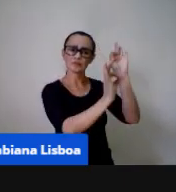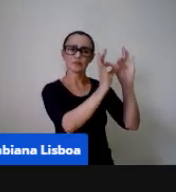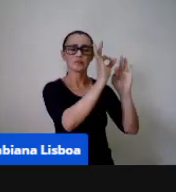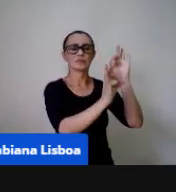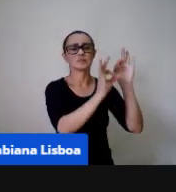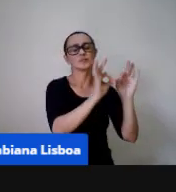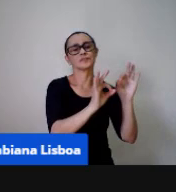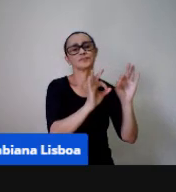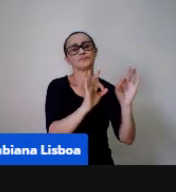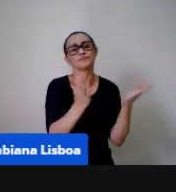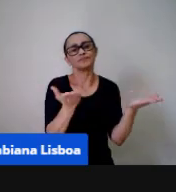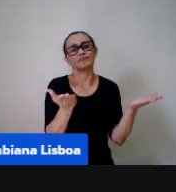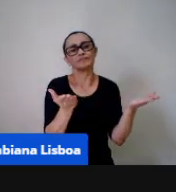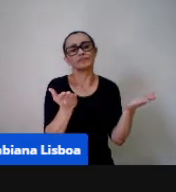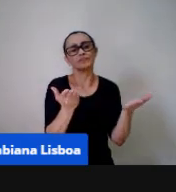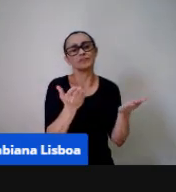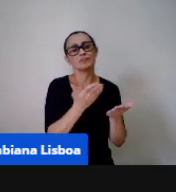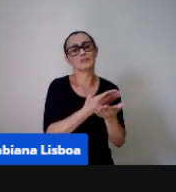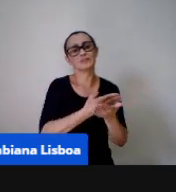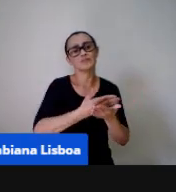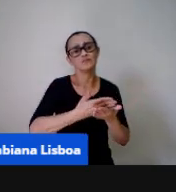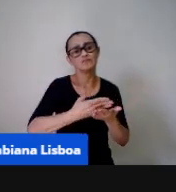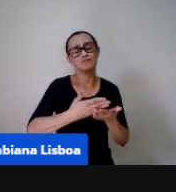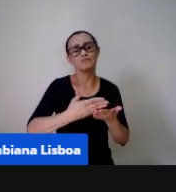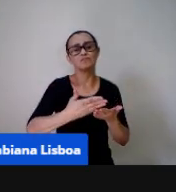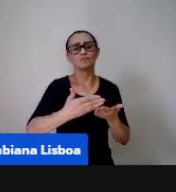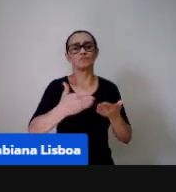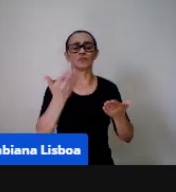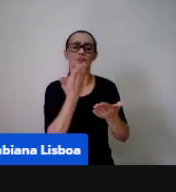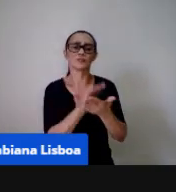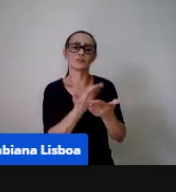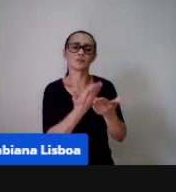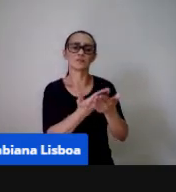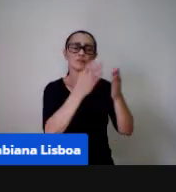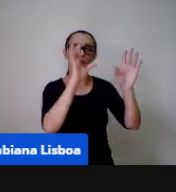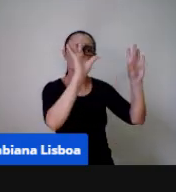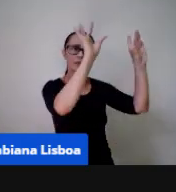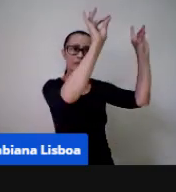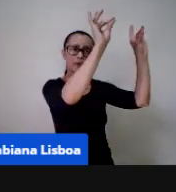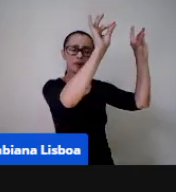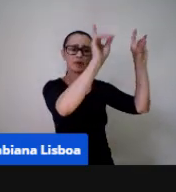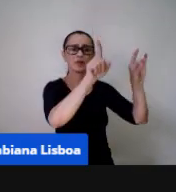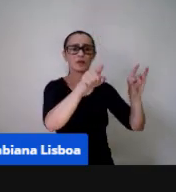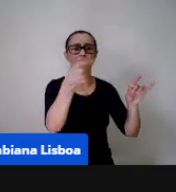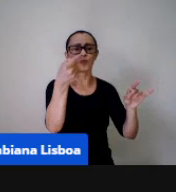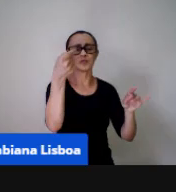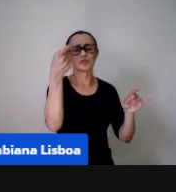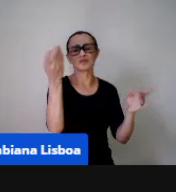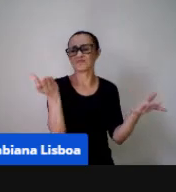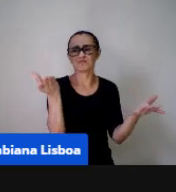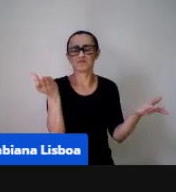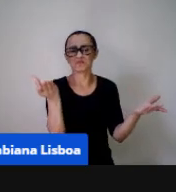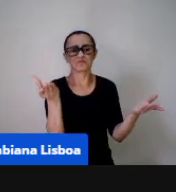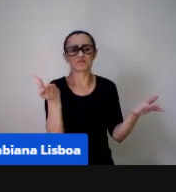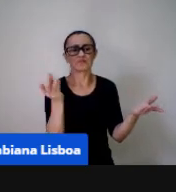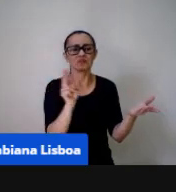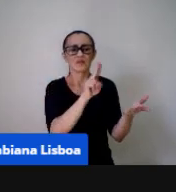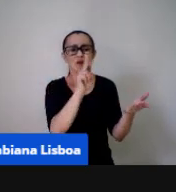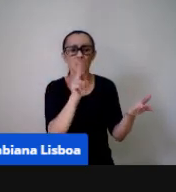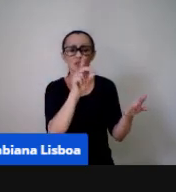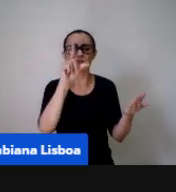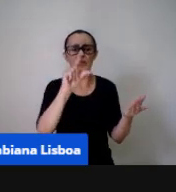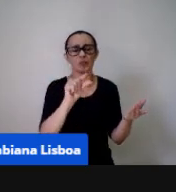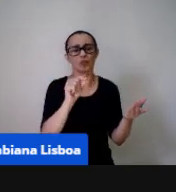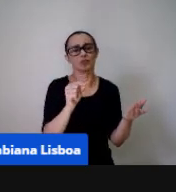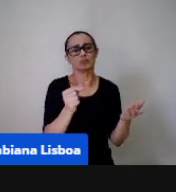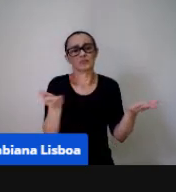mas por vezes ele fica perdido aí no nosso dia a dia então a partir de hoje vamos retomar o uso desses